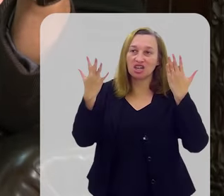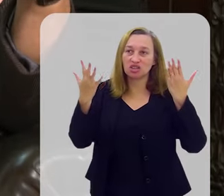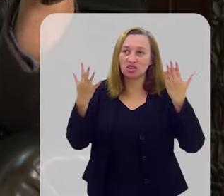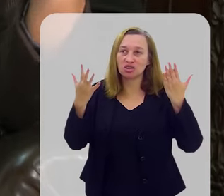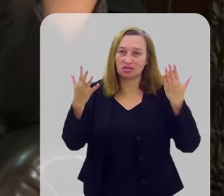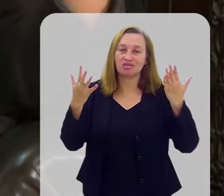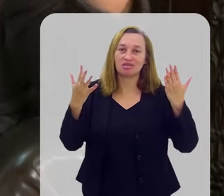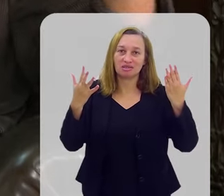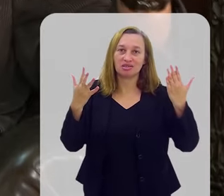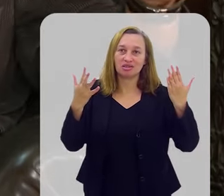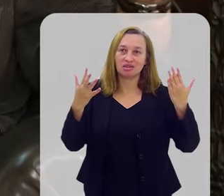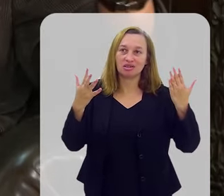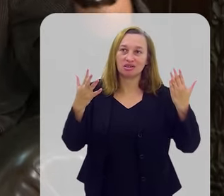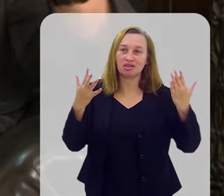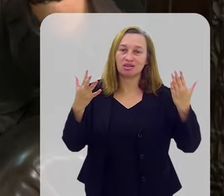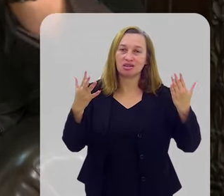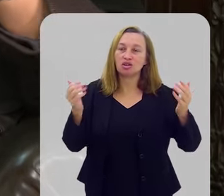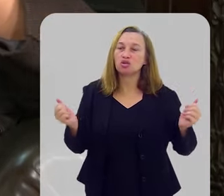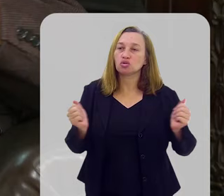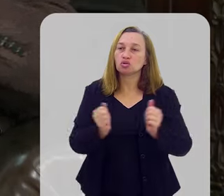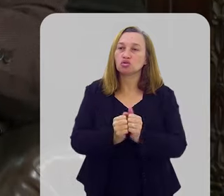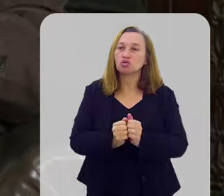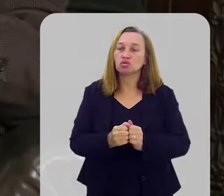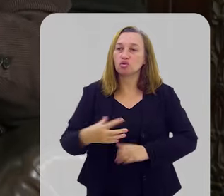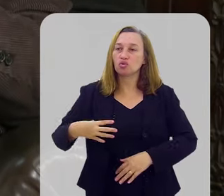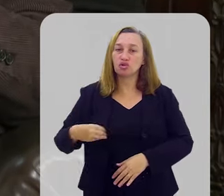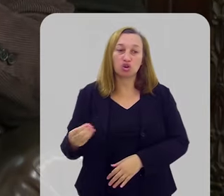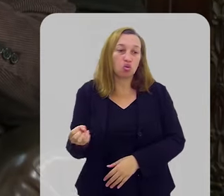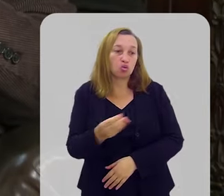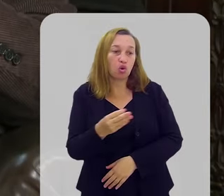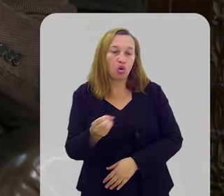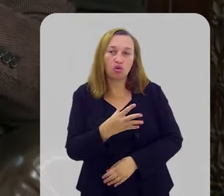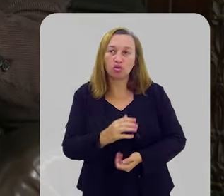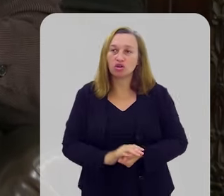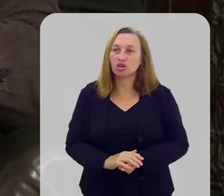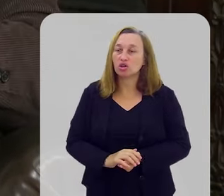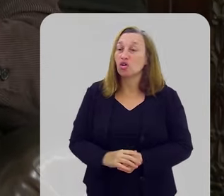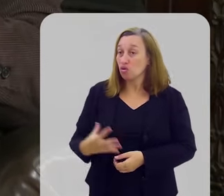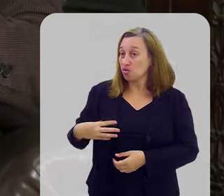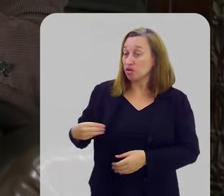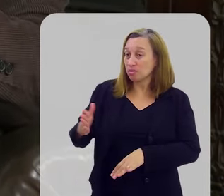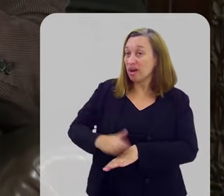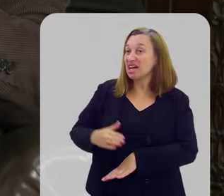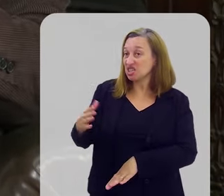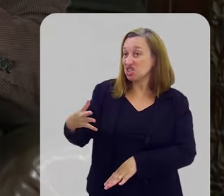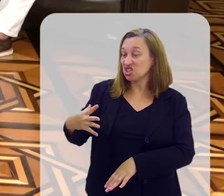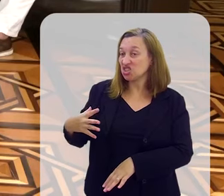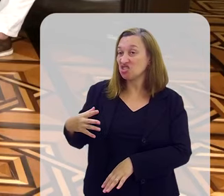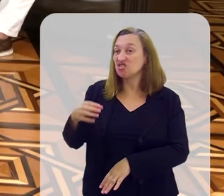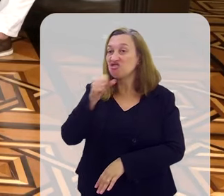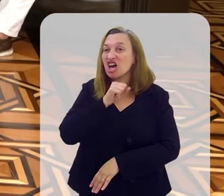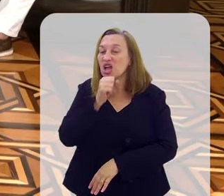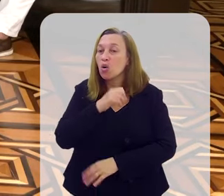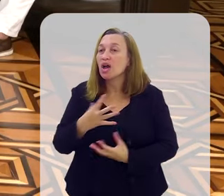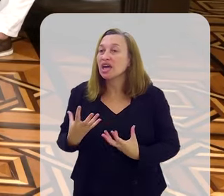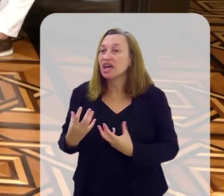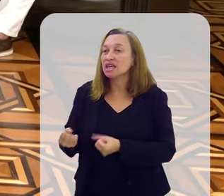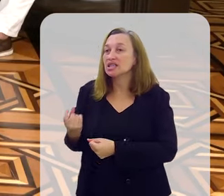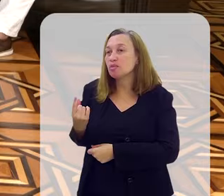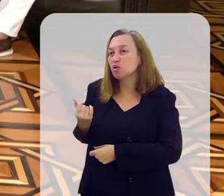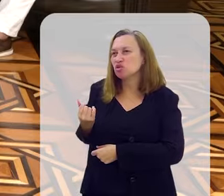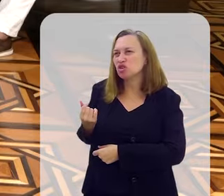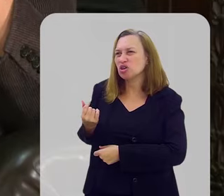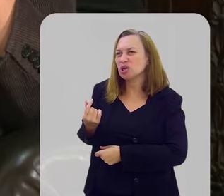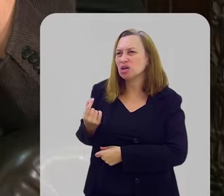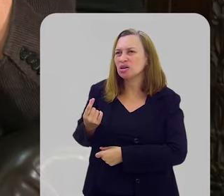que voltou. Você veja como há uma ligação? O filho mais velho que também recebe a herança... Desculpa, Taizinha,